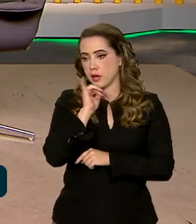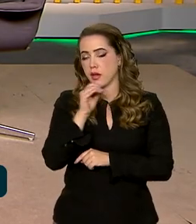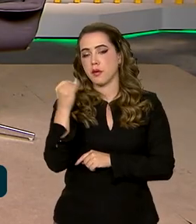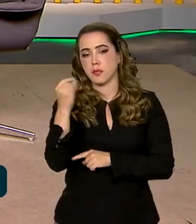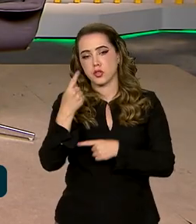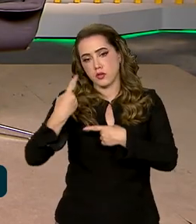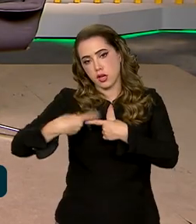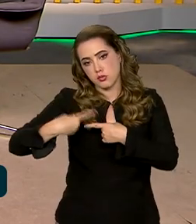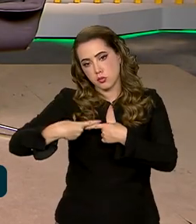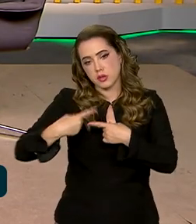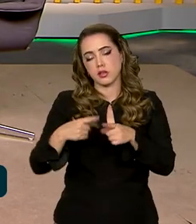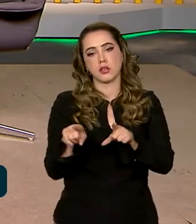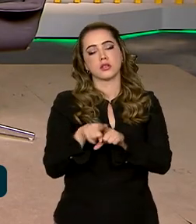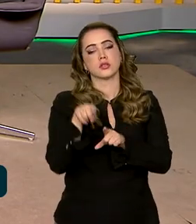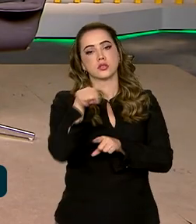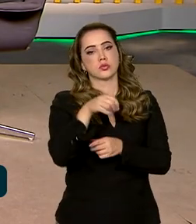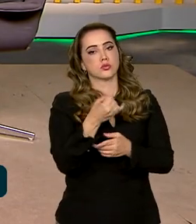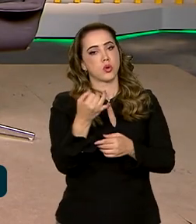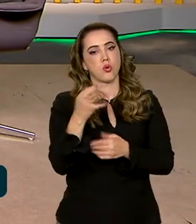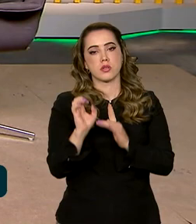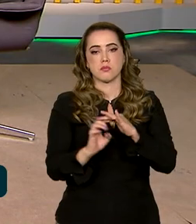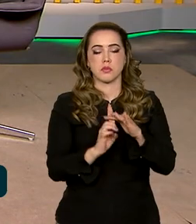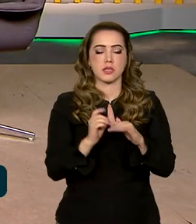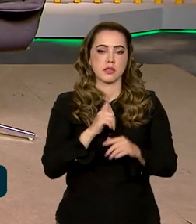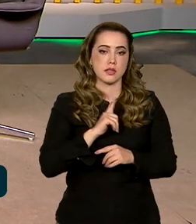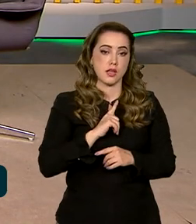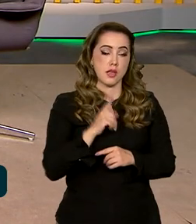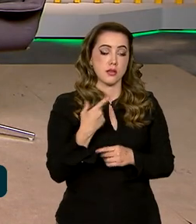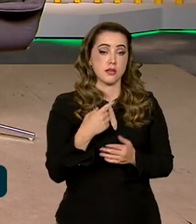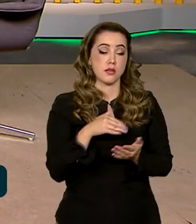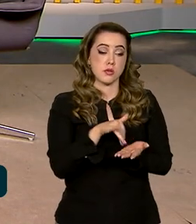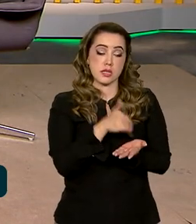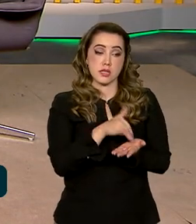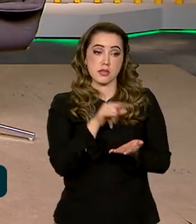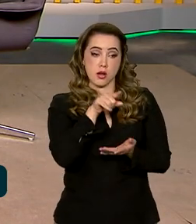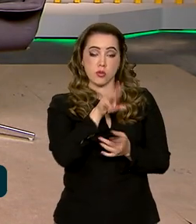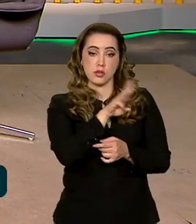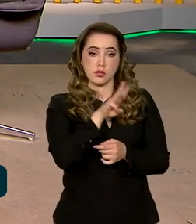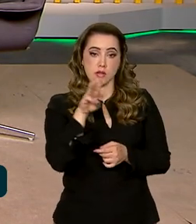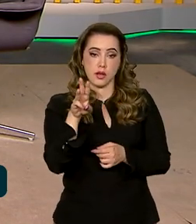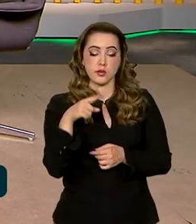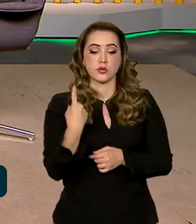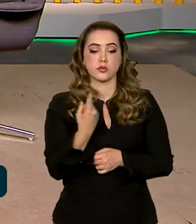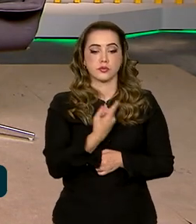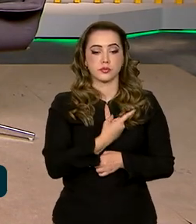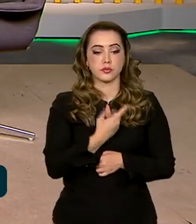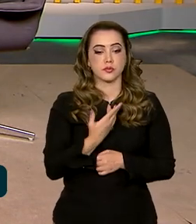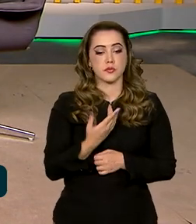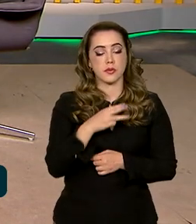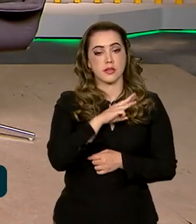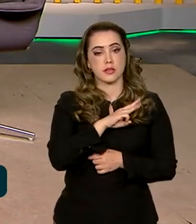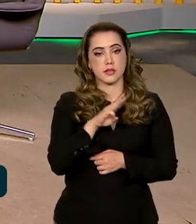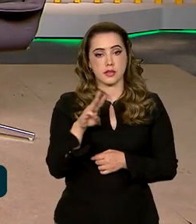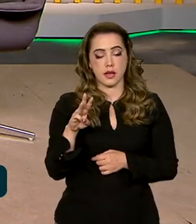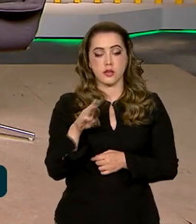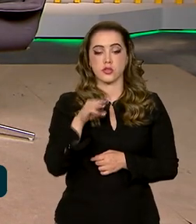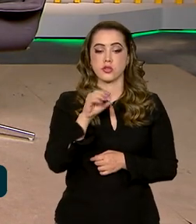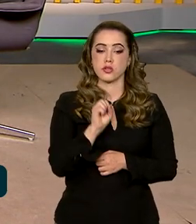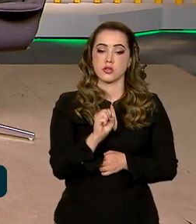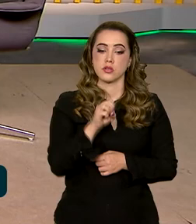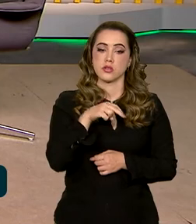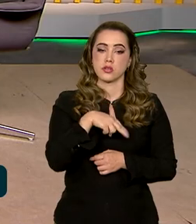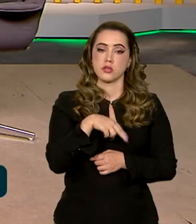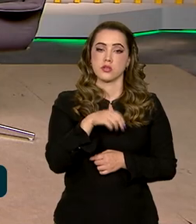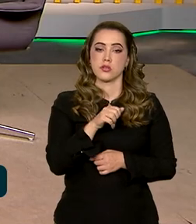as empresas, estão cadastrando essas ações nesse grande painel, que está lá no nosso site, no site da Senatran, do Ministério dos